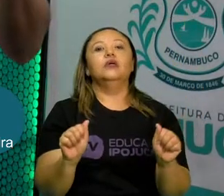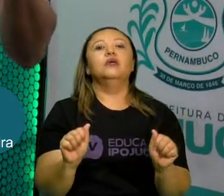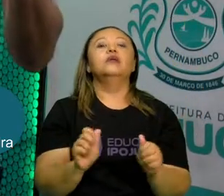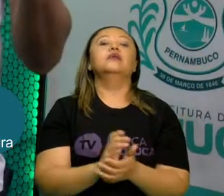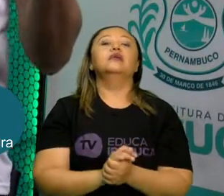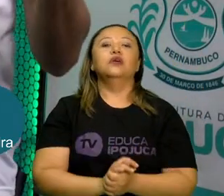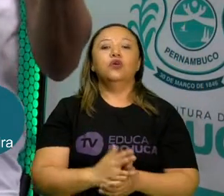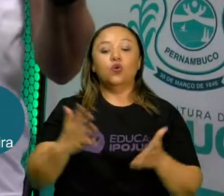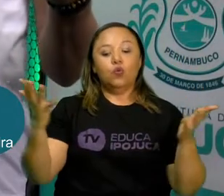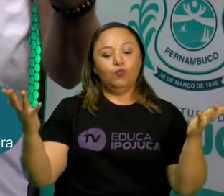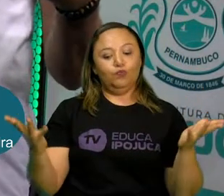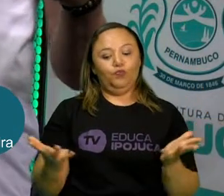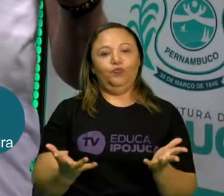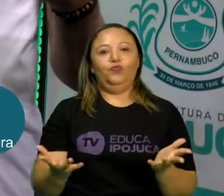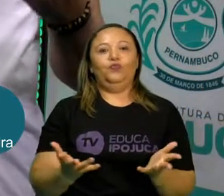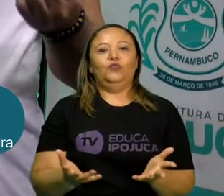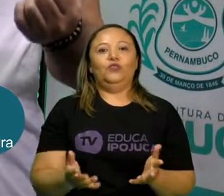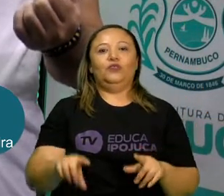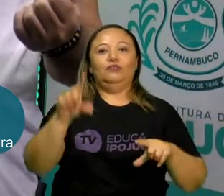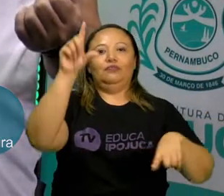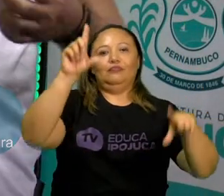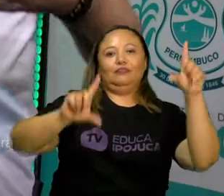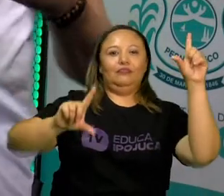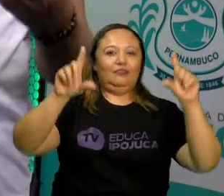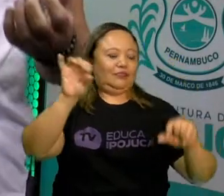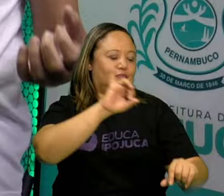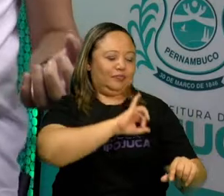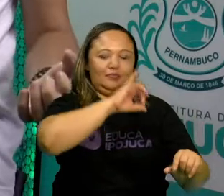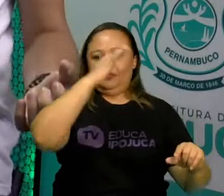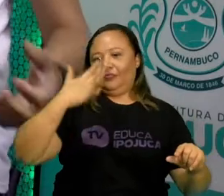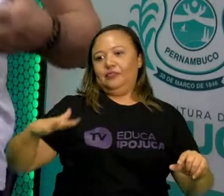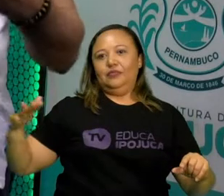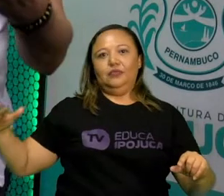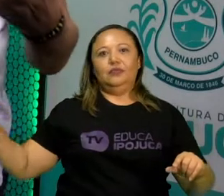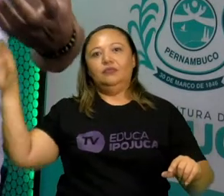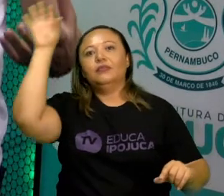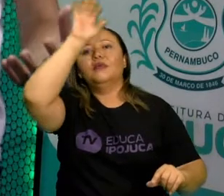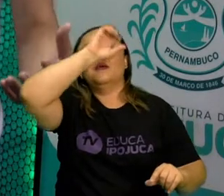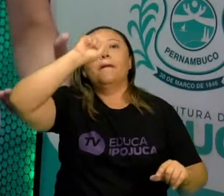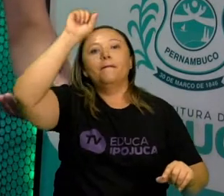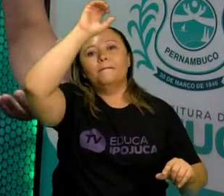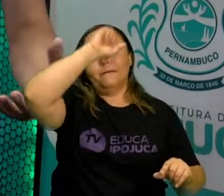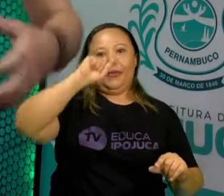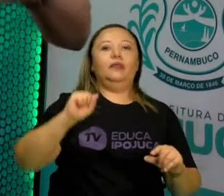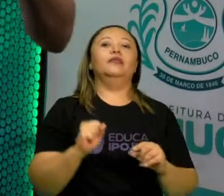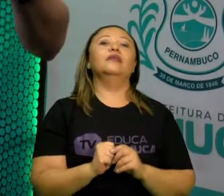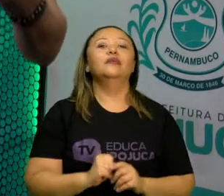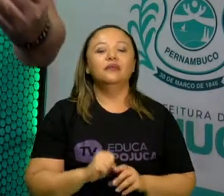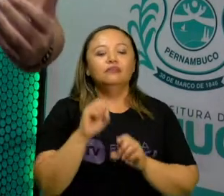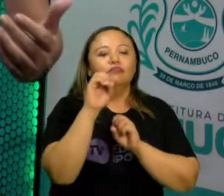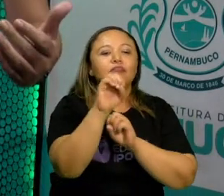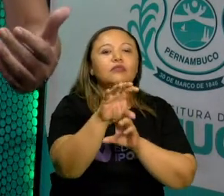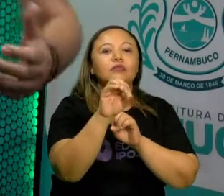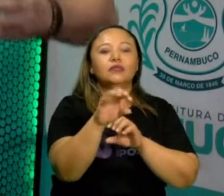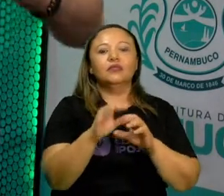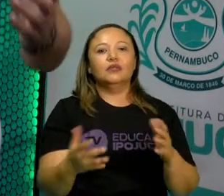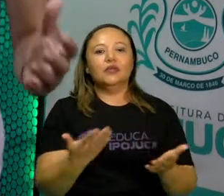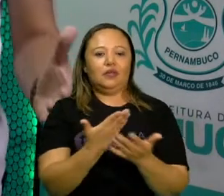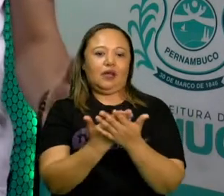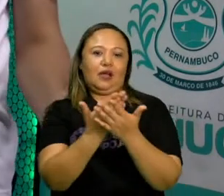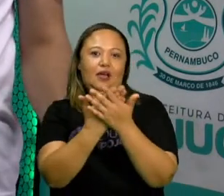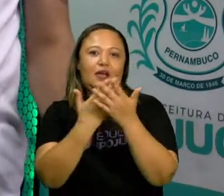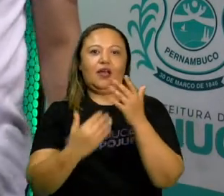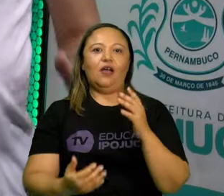aquecer o seu coração e o seu cérebro com informações educativas. Vamos para mais uma aula?